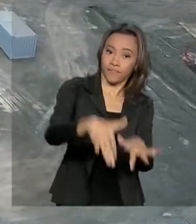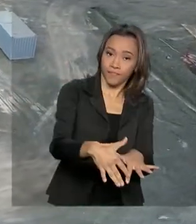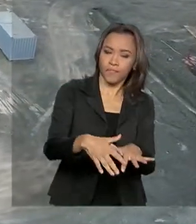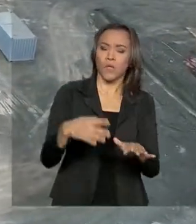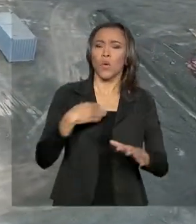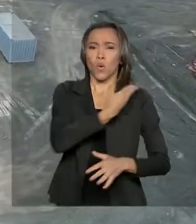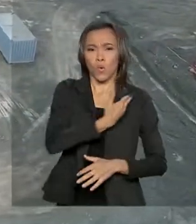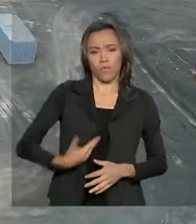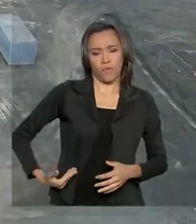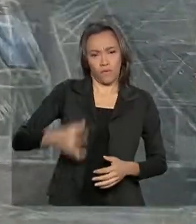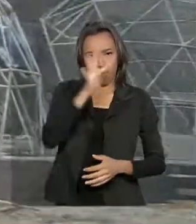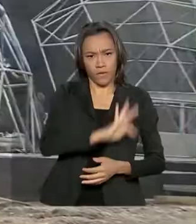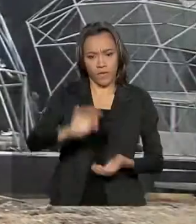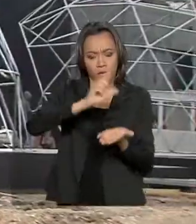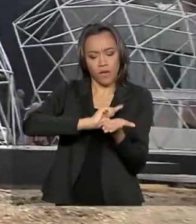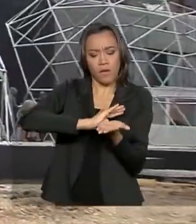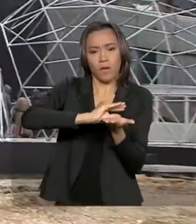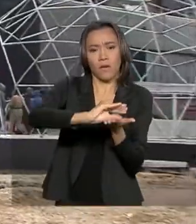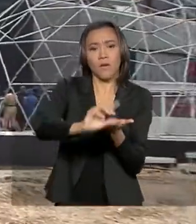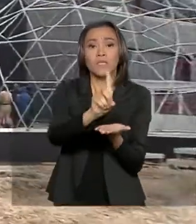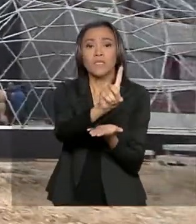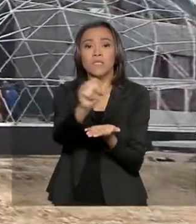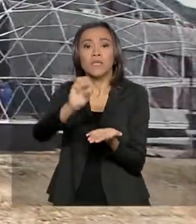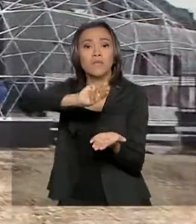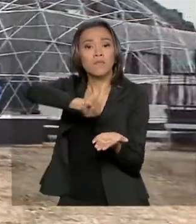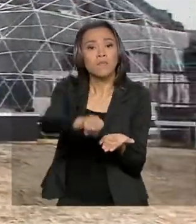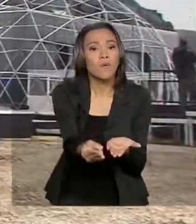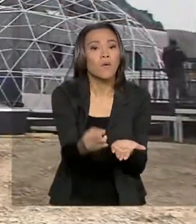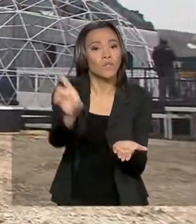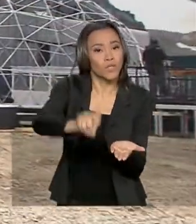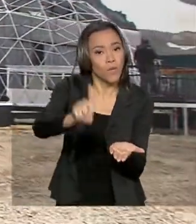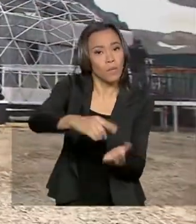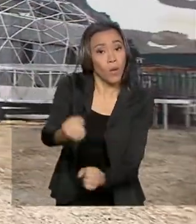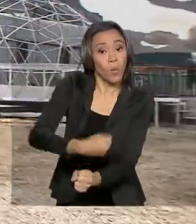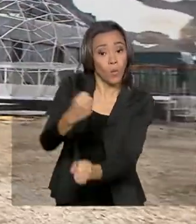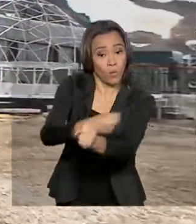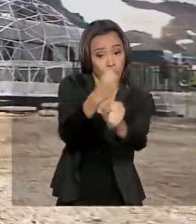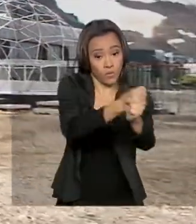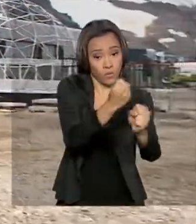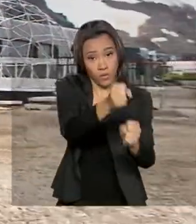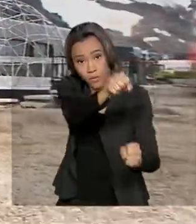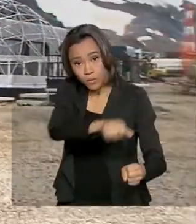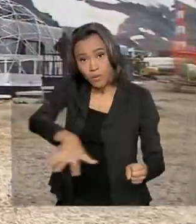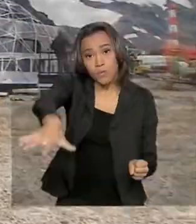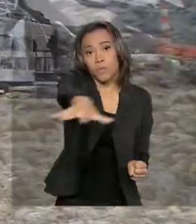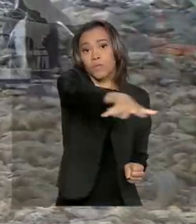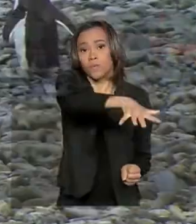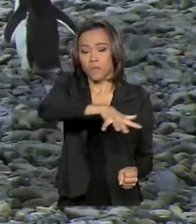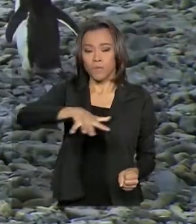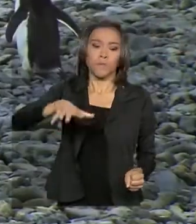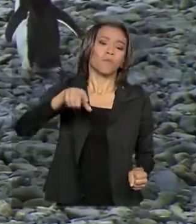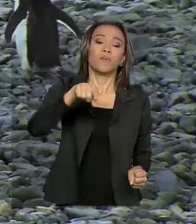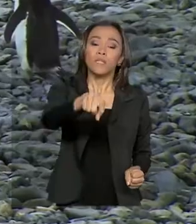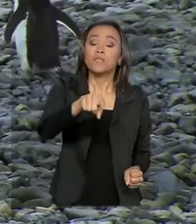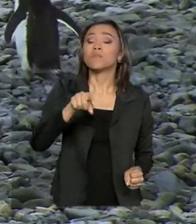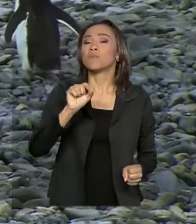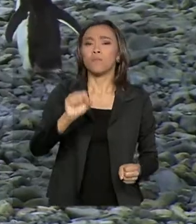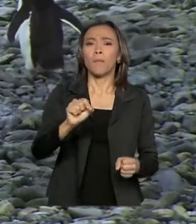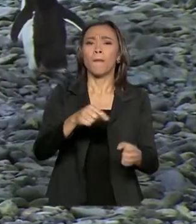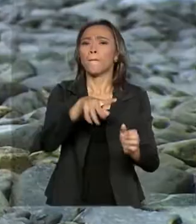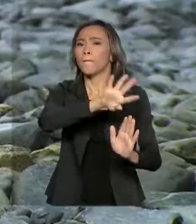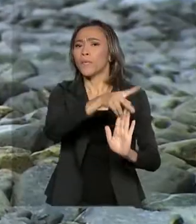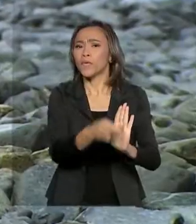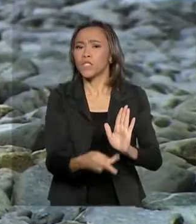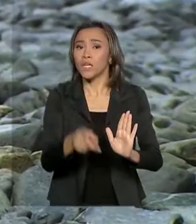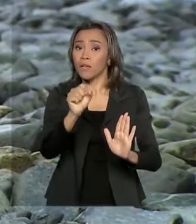de 100 milhões de dólares na reconstrução da estação. O projeto de engenharia da Comandante Ferraz foi desenvolvido para